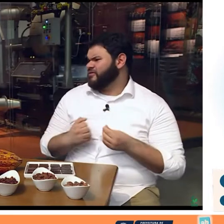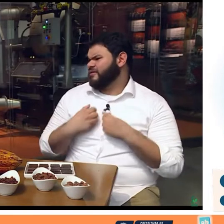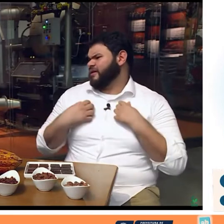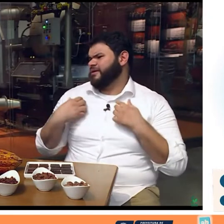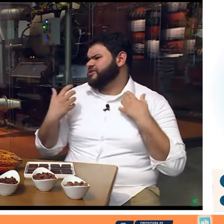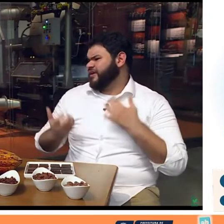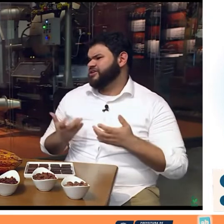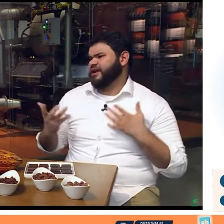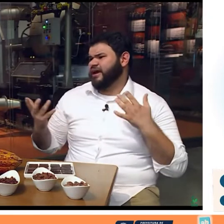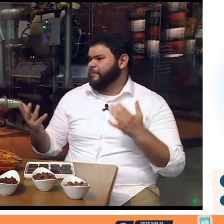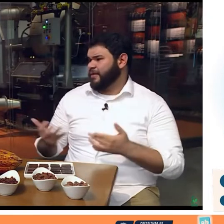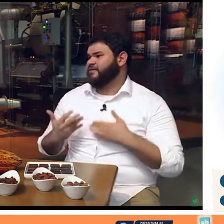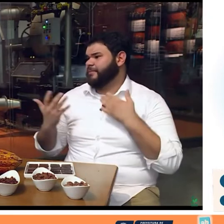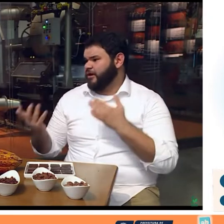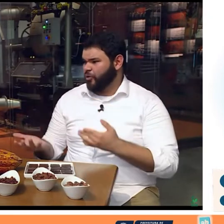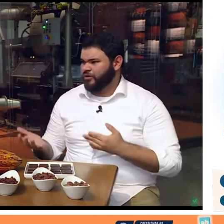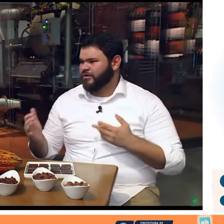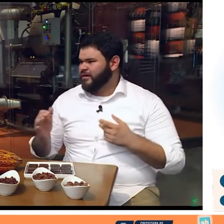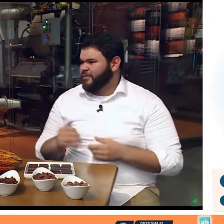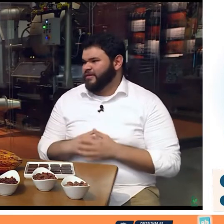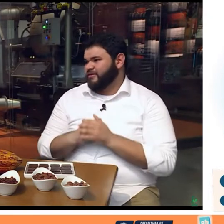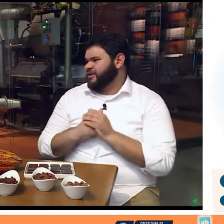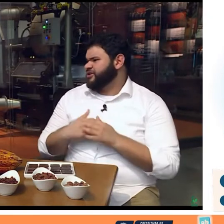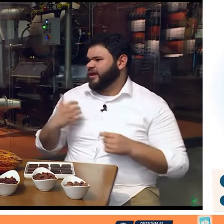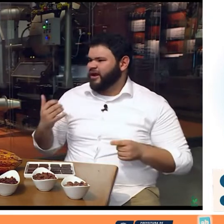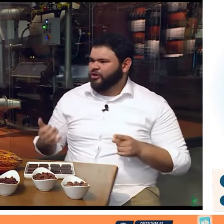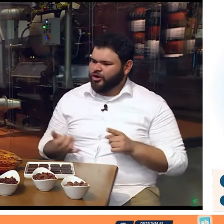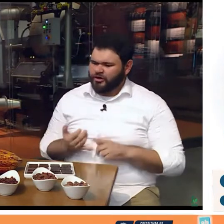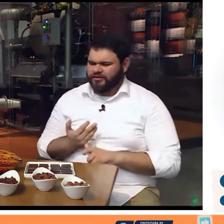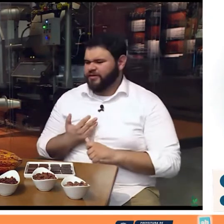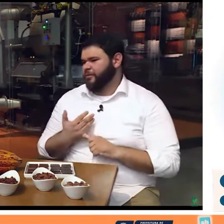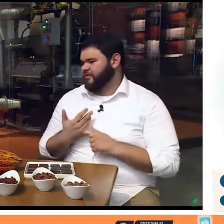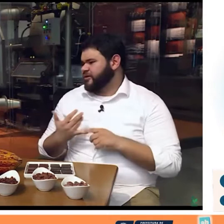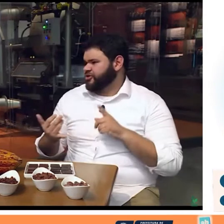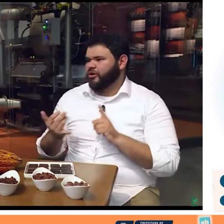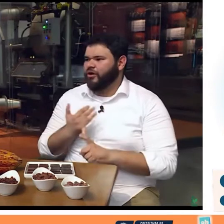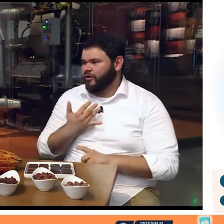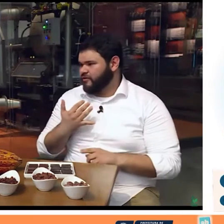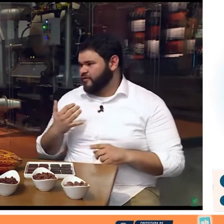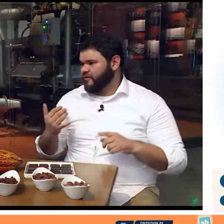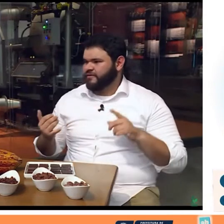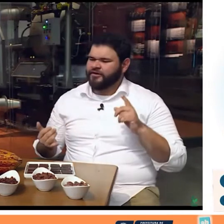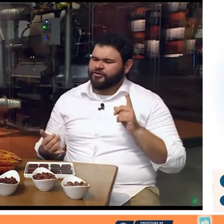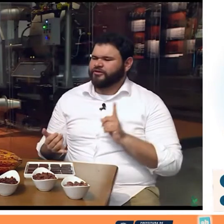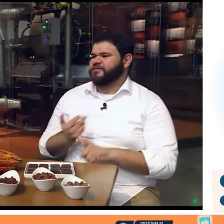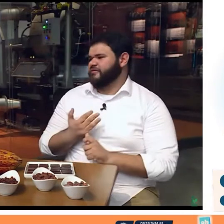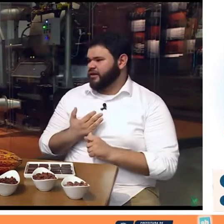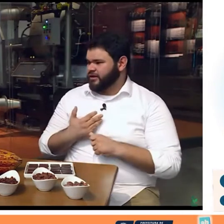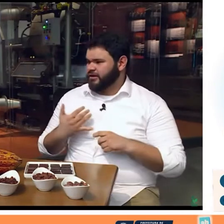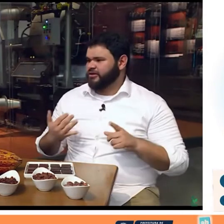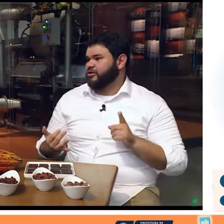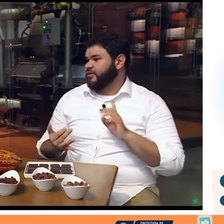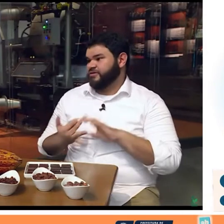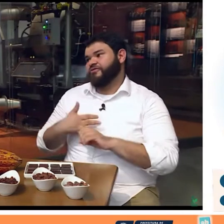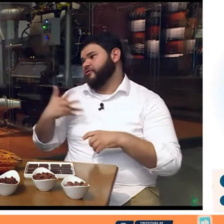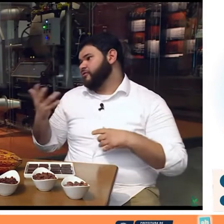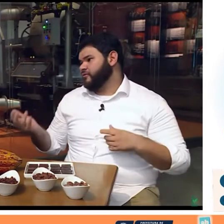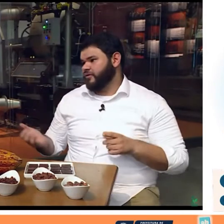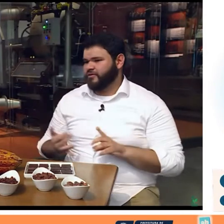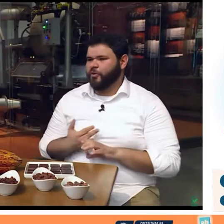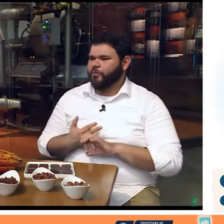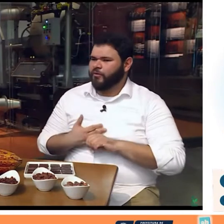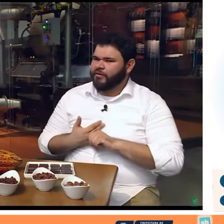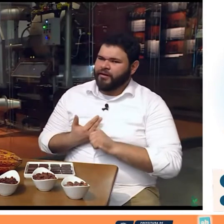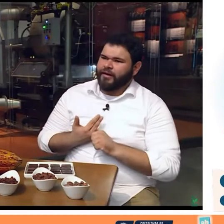intenso e não necessariamente vai te entregar apenas amargor. Mas ele vai te entregar notas que podem ser de nozes, notas de avelã, notas de